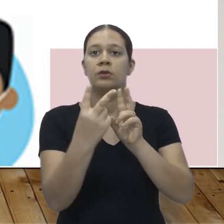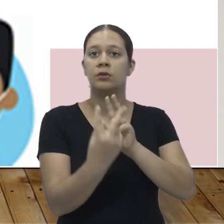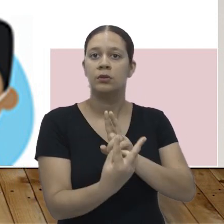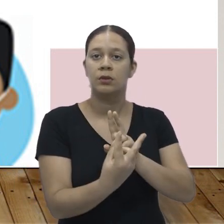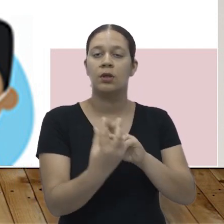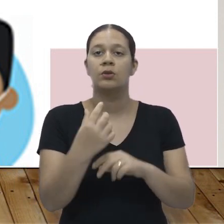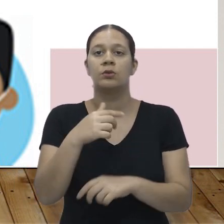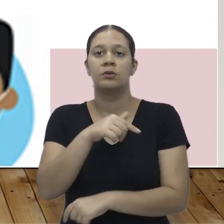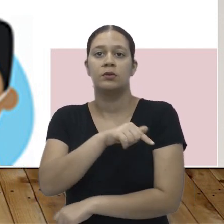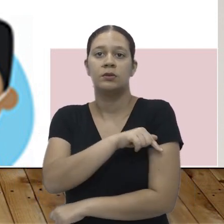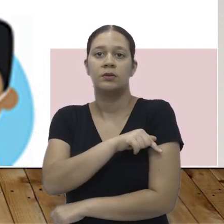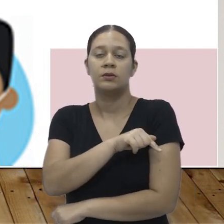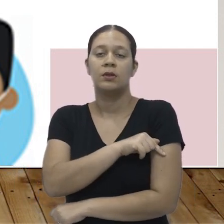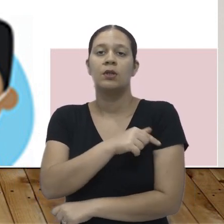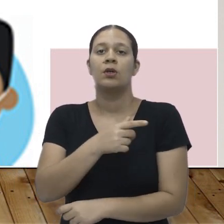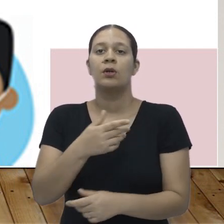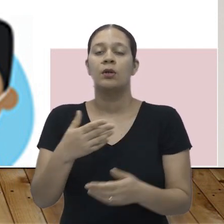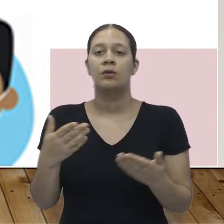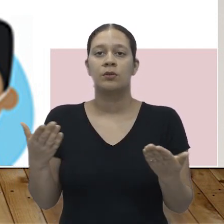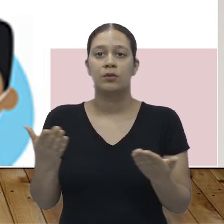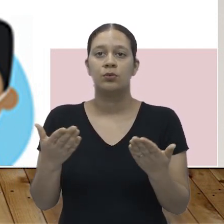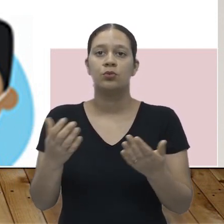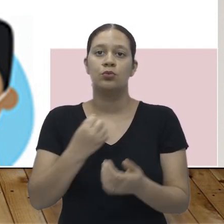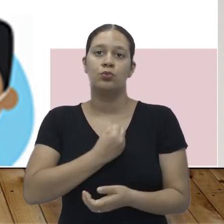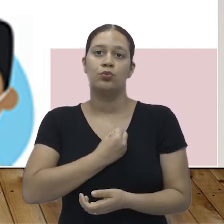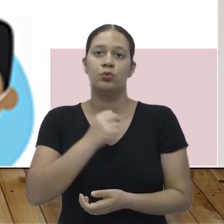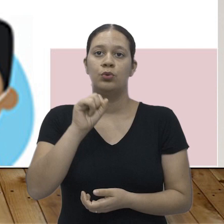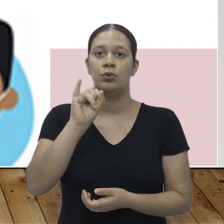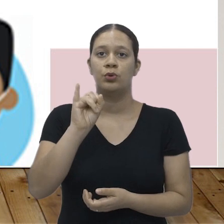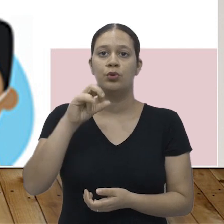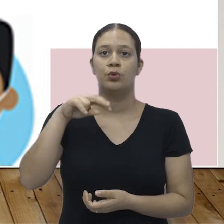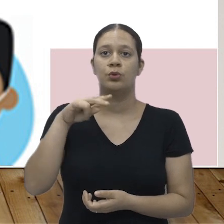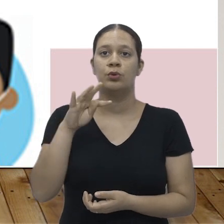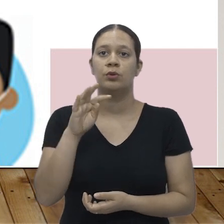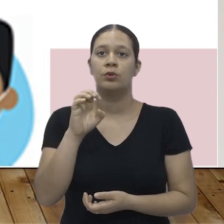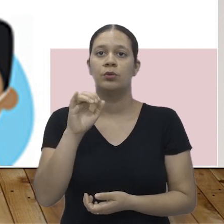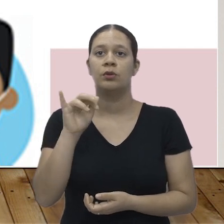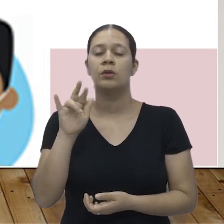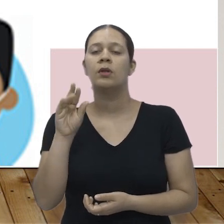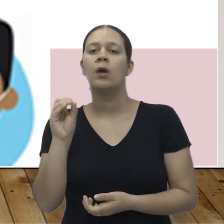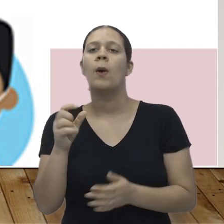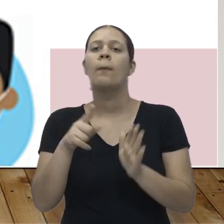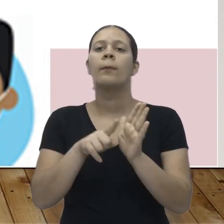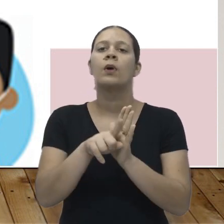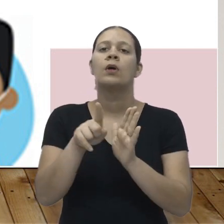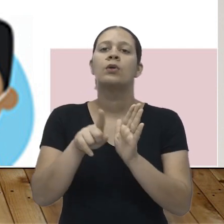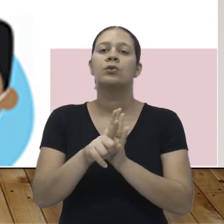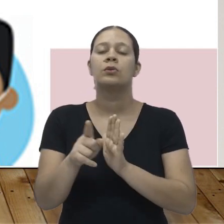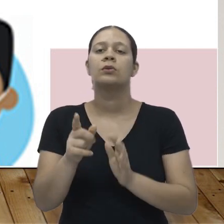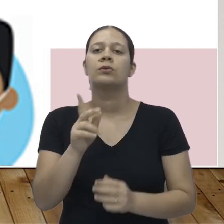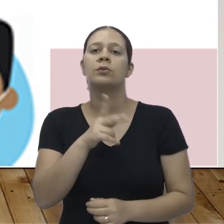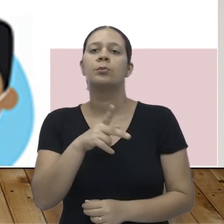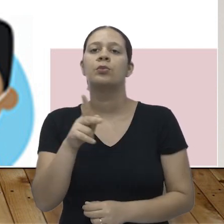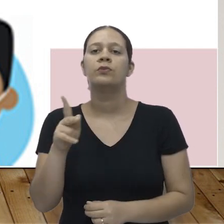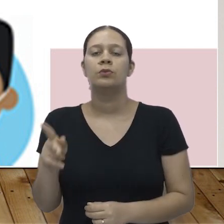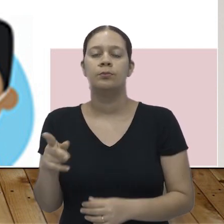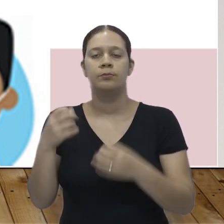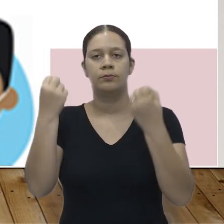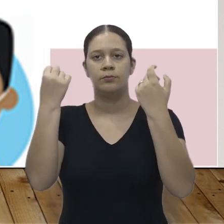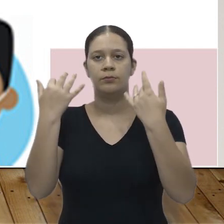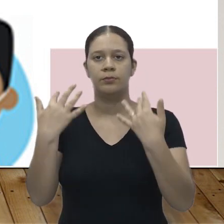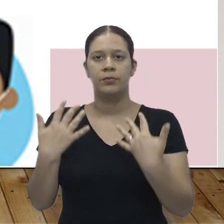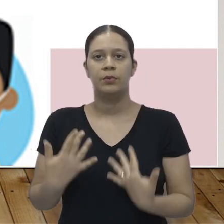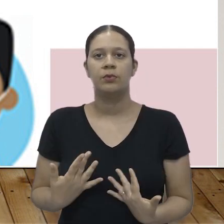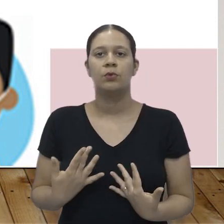com a turma do sétimo ano, desenvolvendo as operações com números inteiros e propôs uma questão aos alunos. Então, a